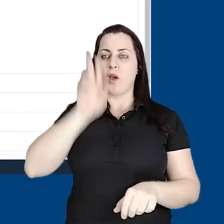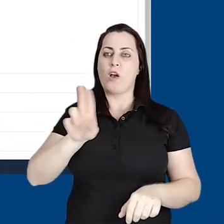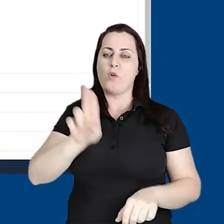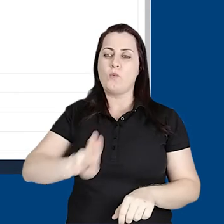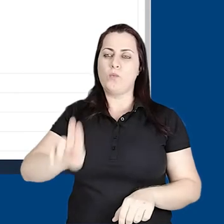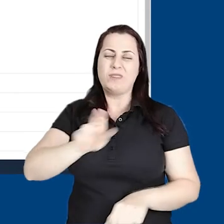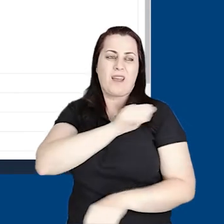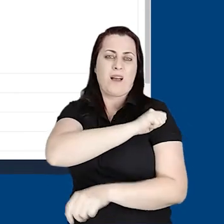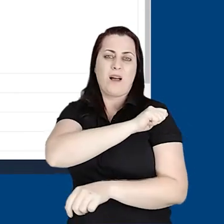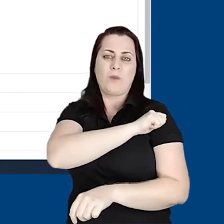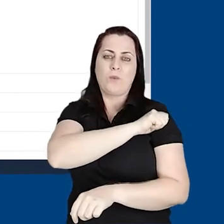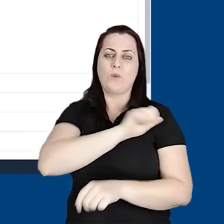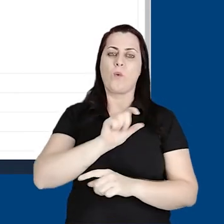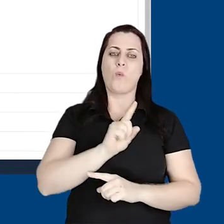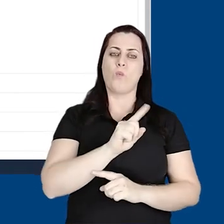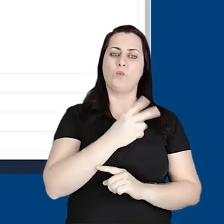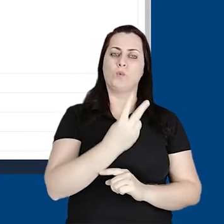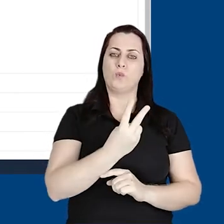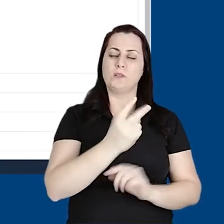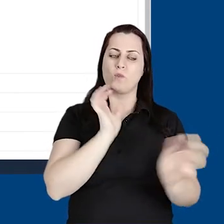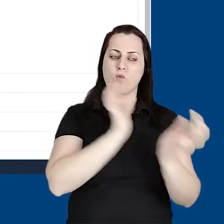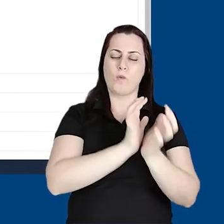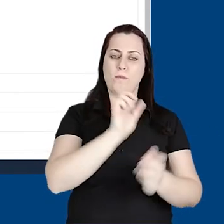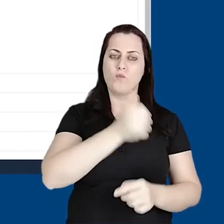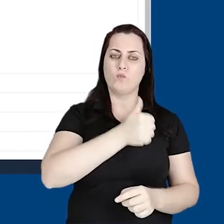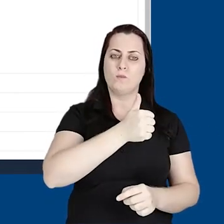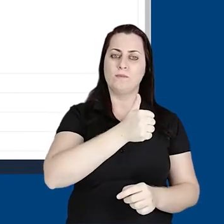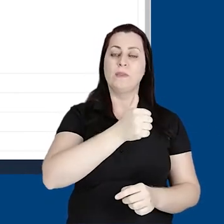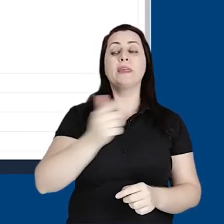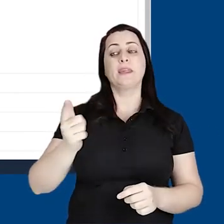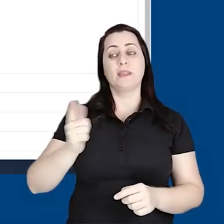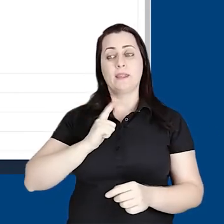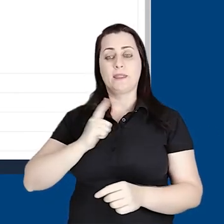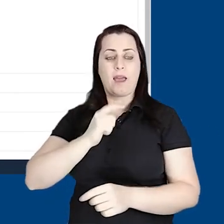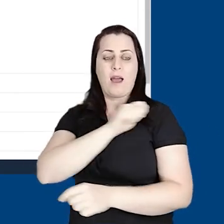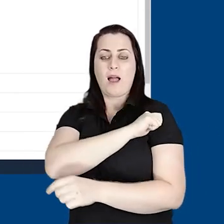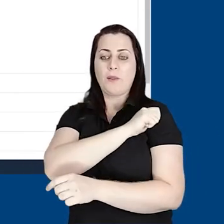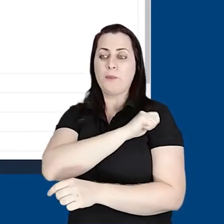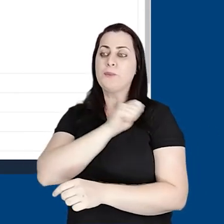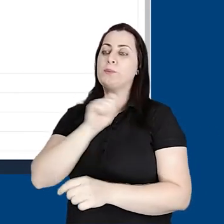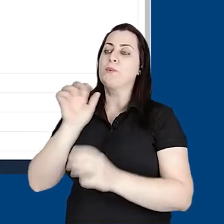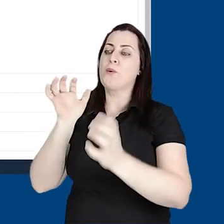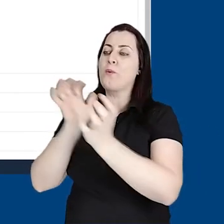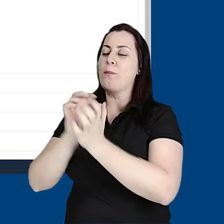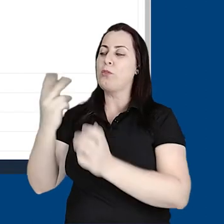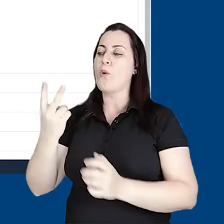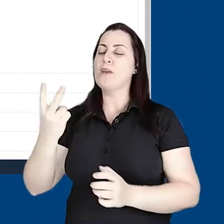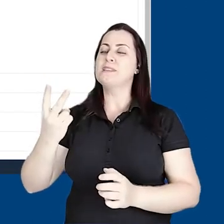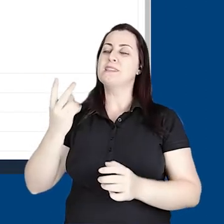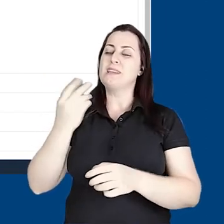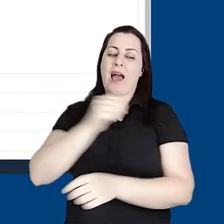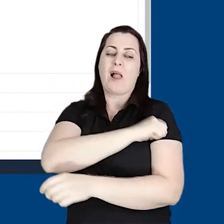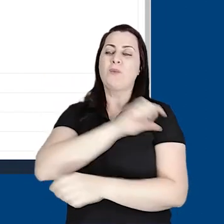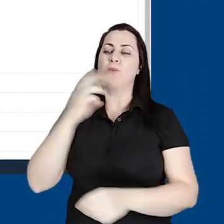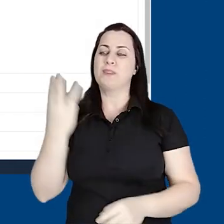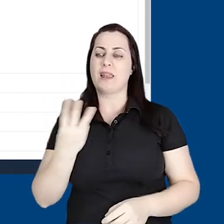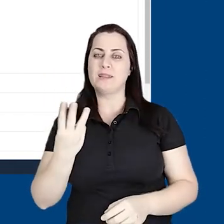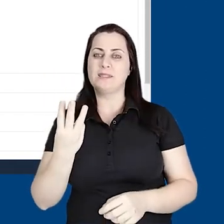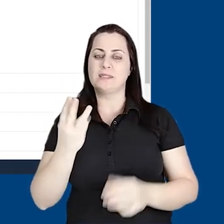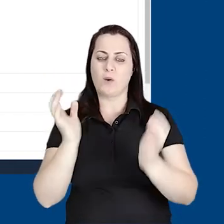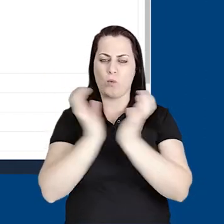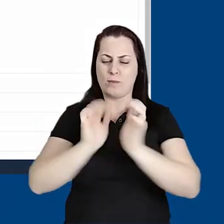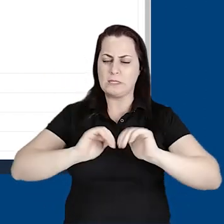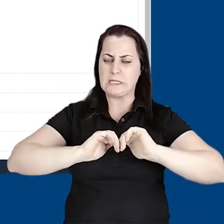temos os estudantes 1 e 2 no grupo 1 e temos o estudante número 3 no grupo 2.